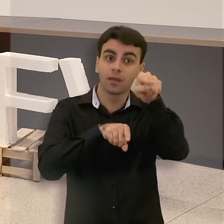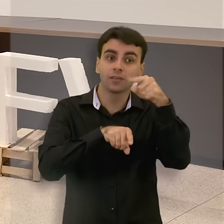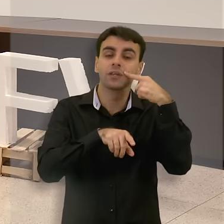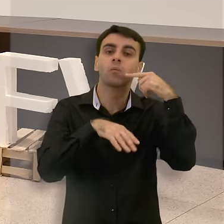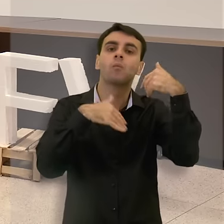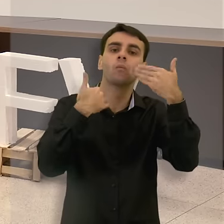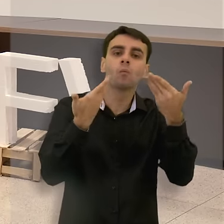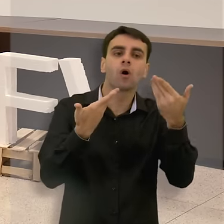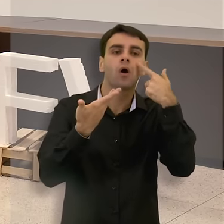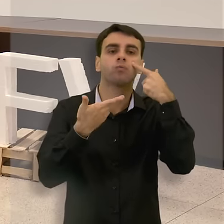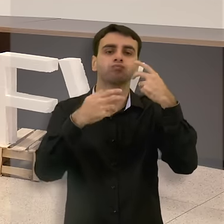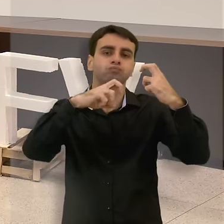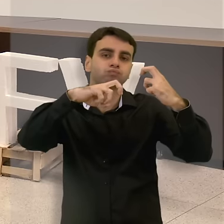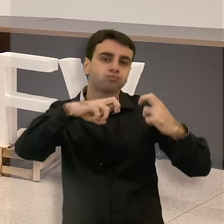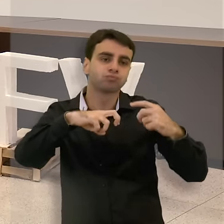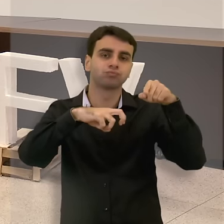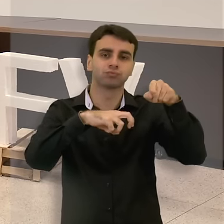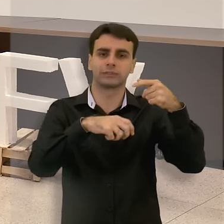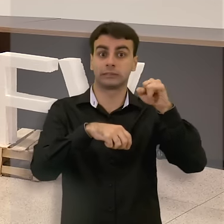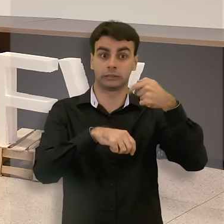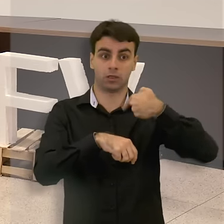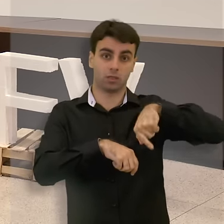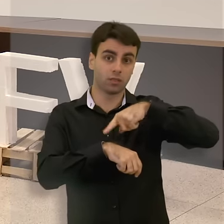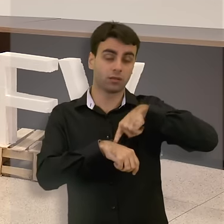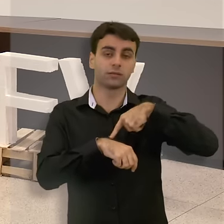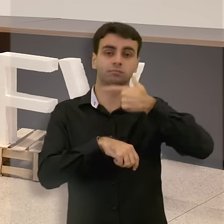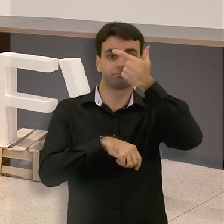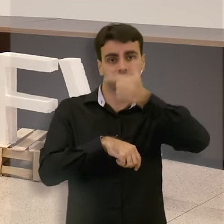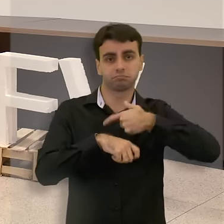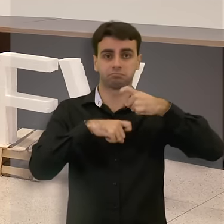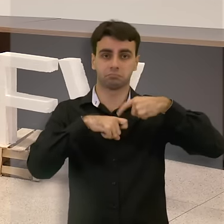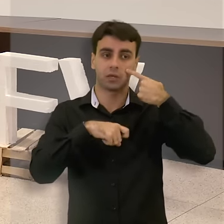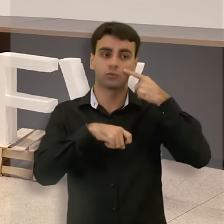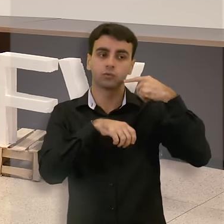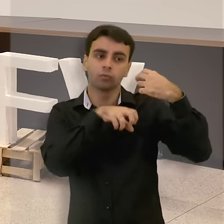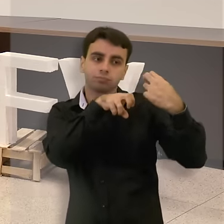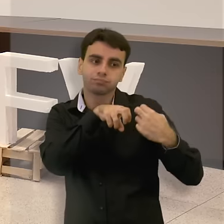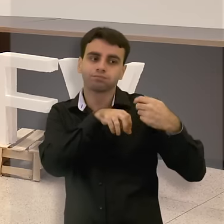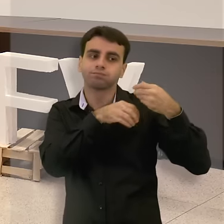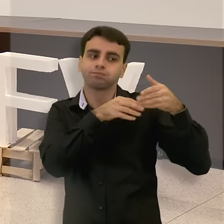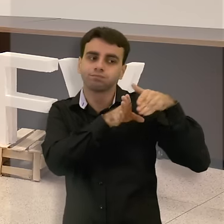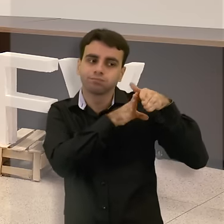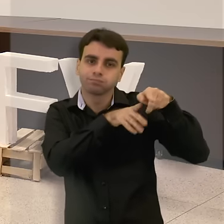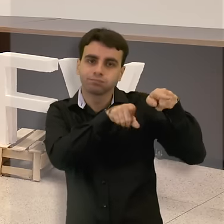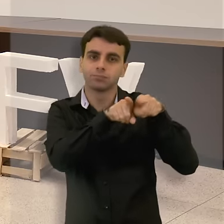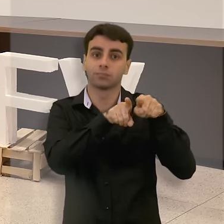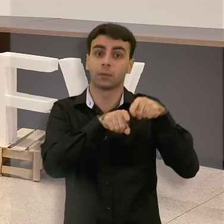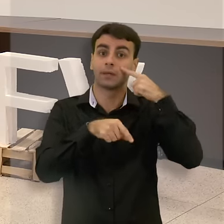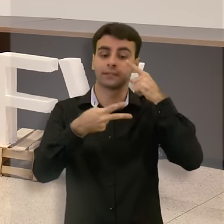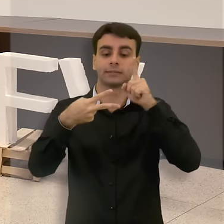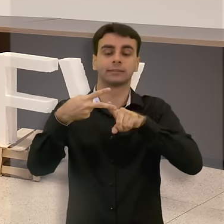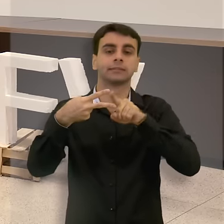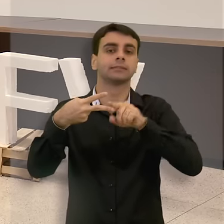atendendo na sua frente, no caso da gente como médico, o seu paciente. segundo lugar,